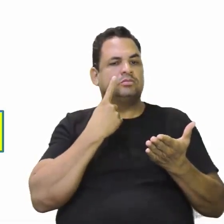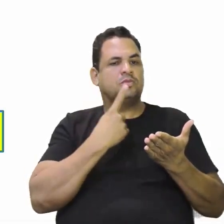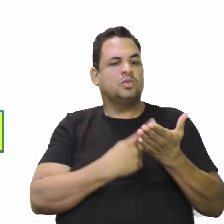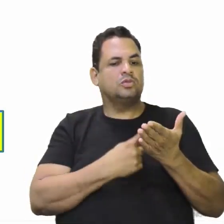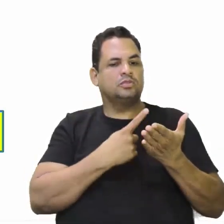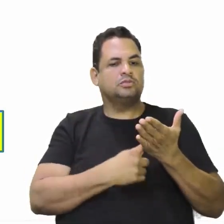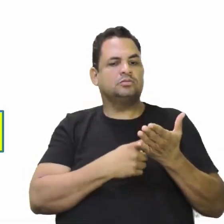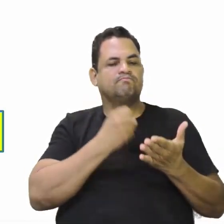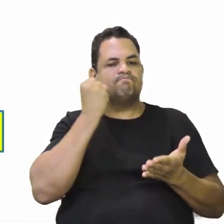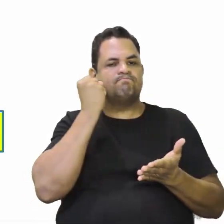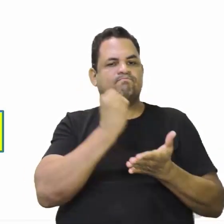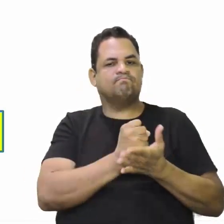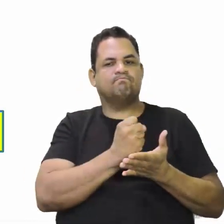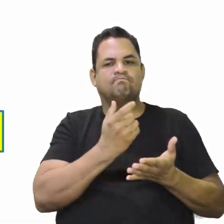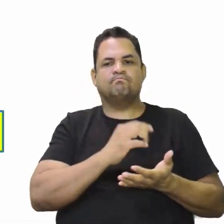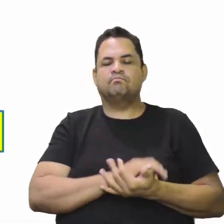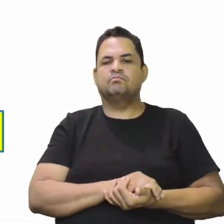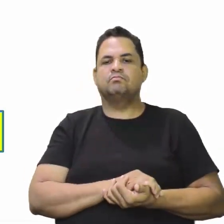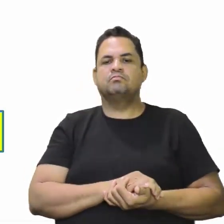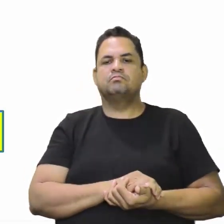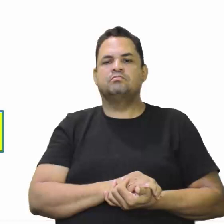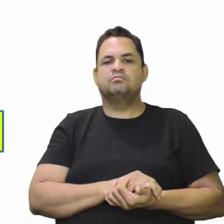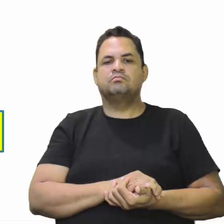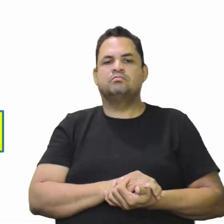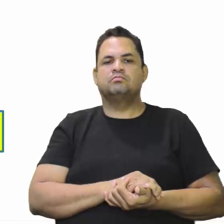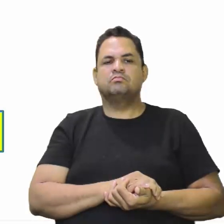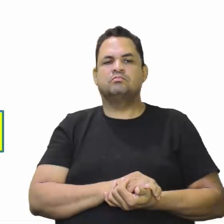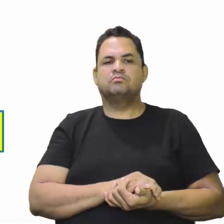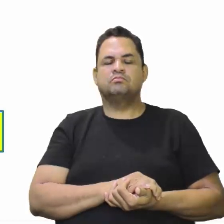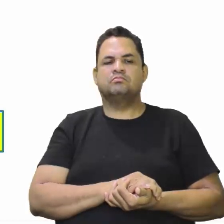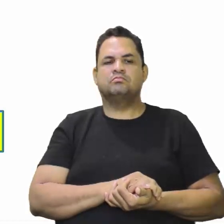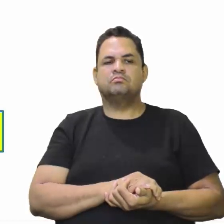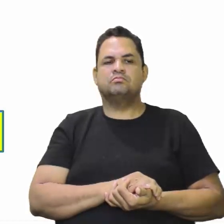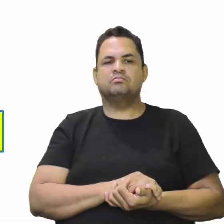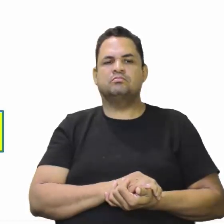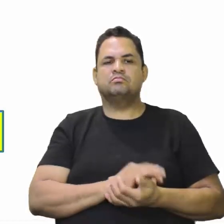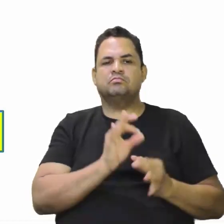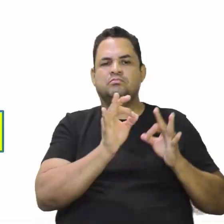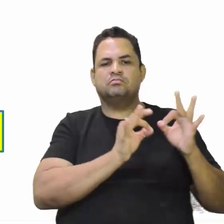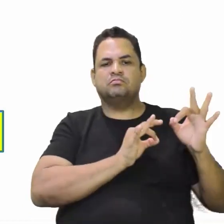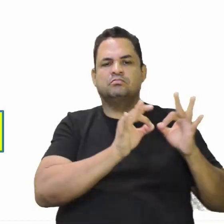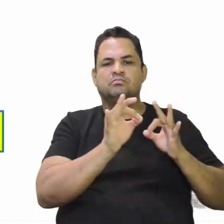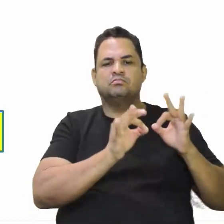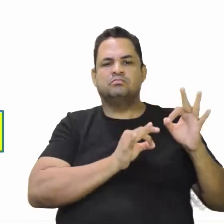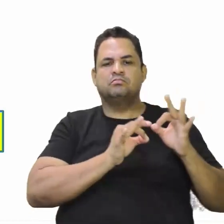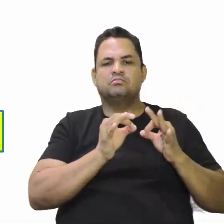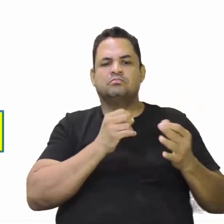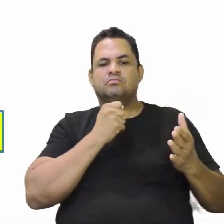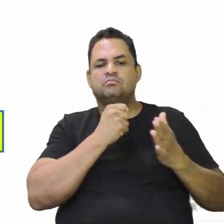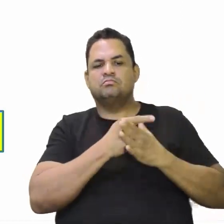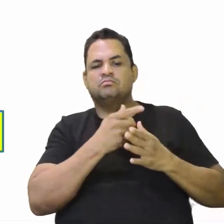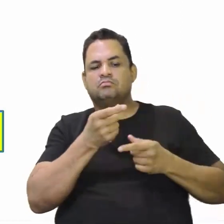casa de contratação? A casa de contratação, ela organizava esse comércio.